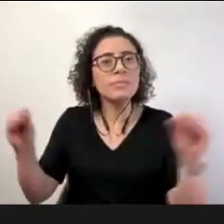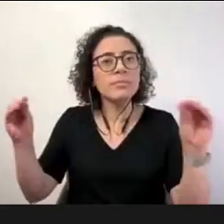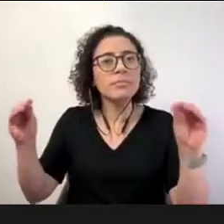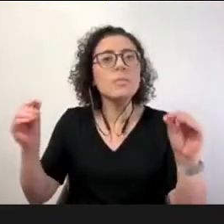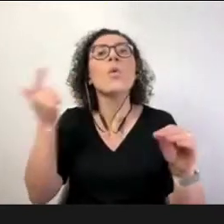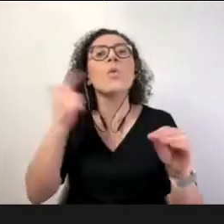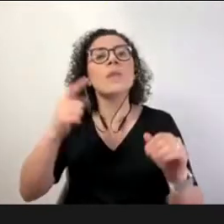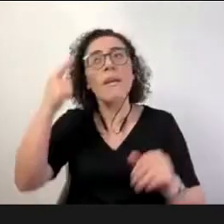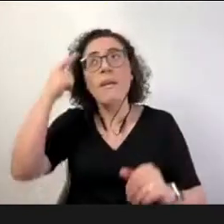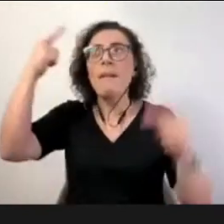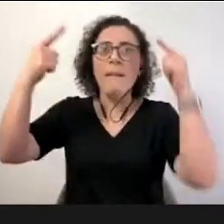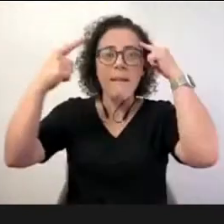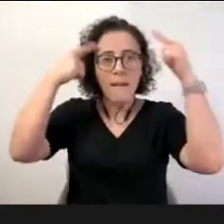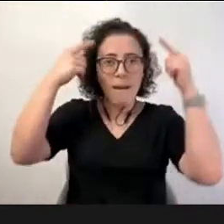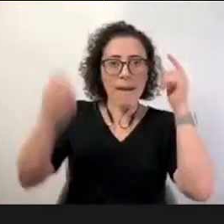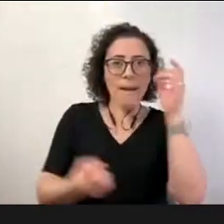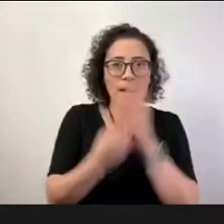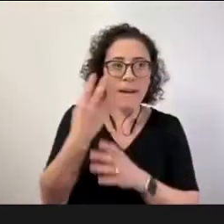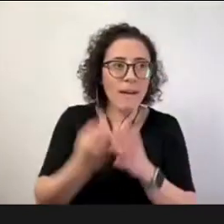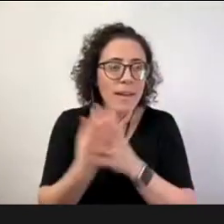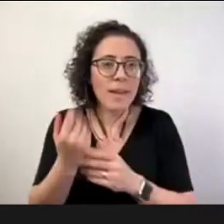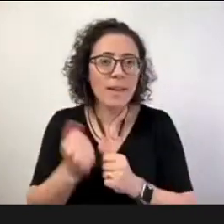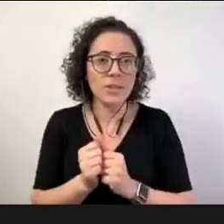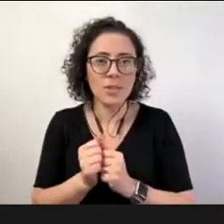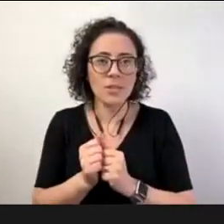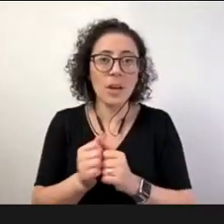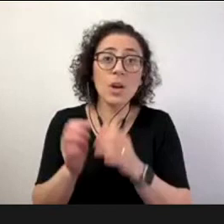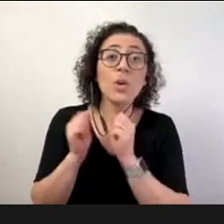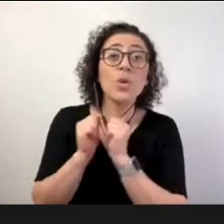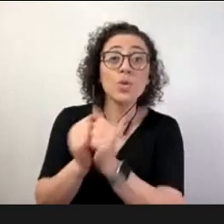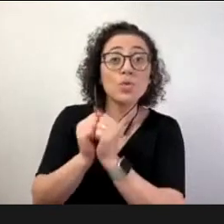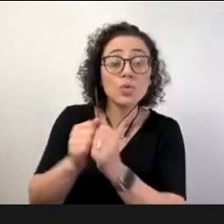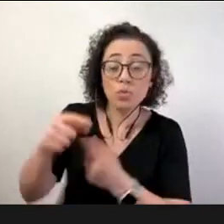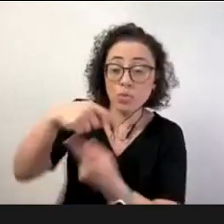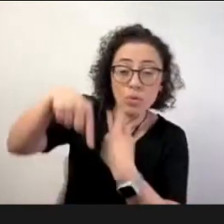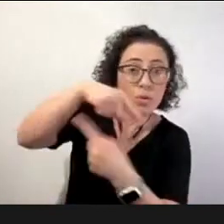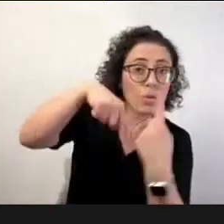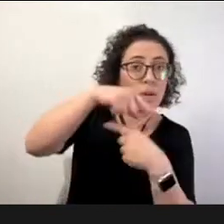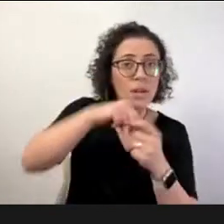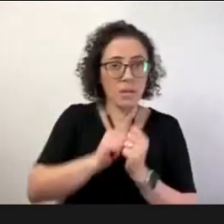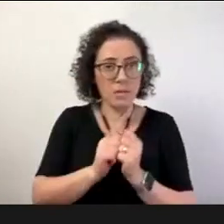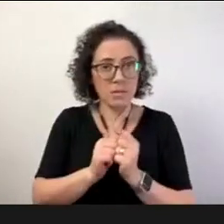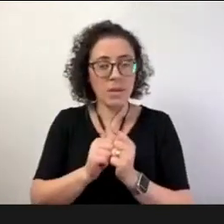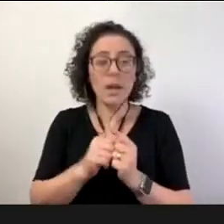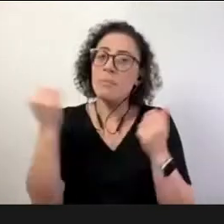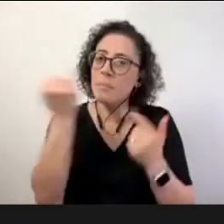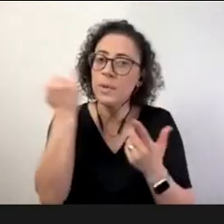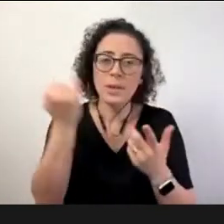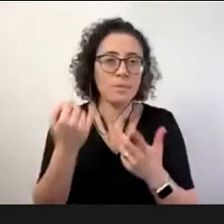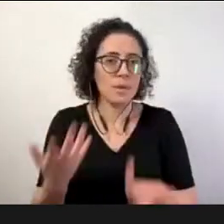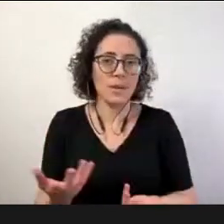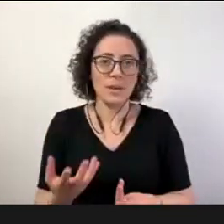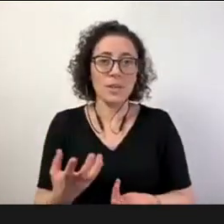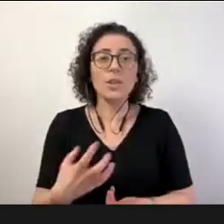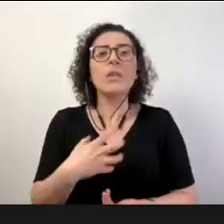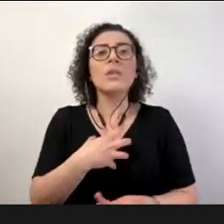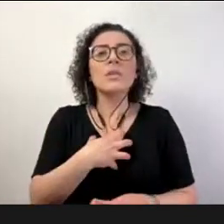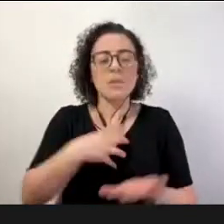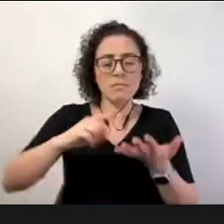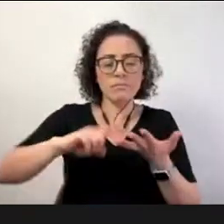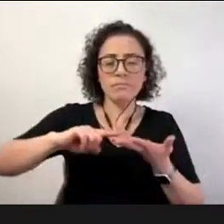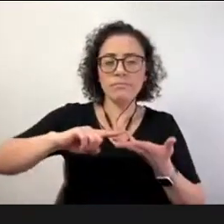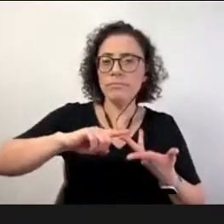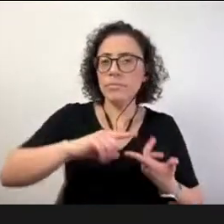consigam ser criativas e propor soluções que não estão imediatamente dadas e porque a informação de algum jeito está disponível né com a